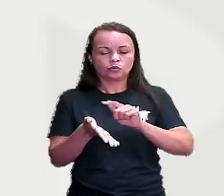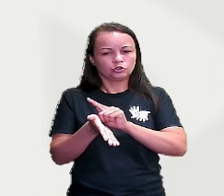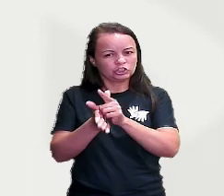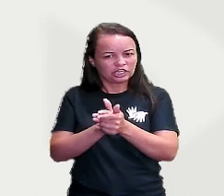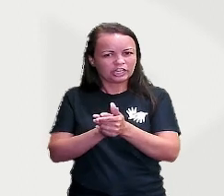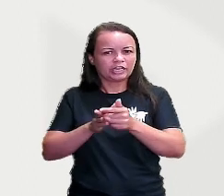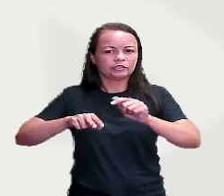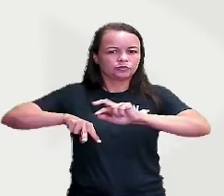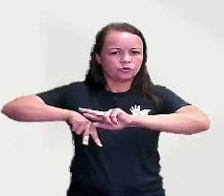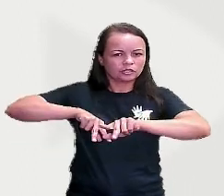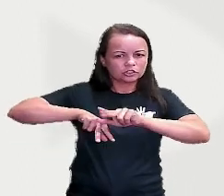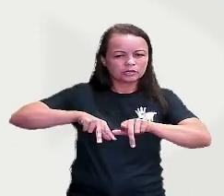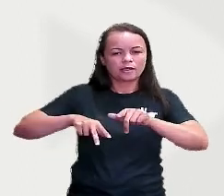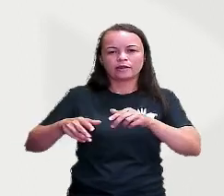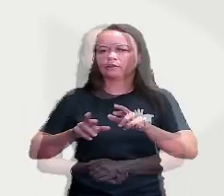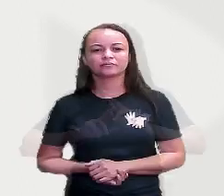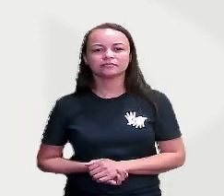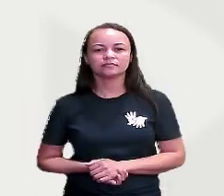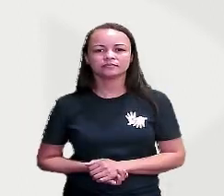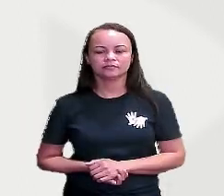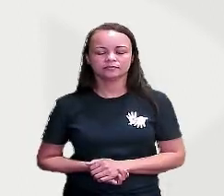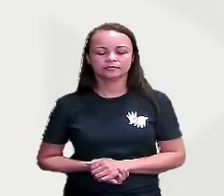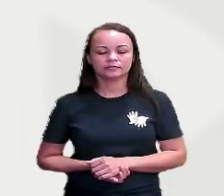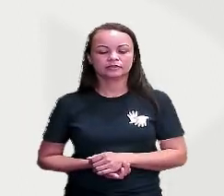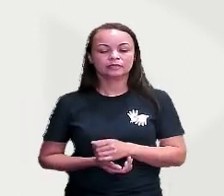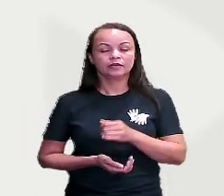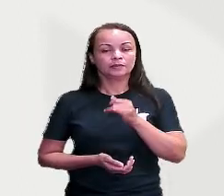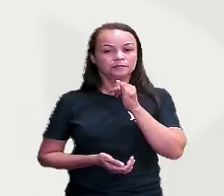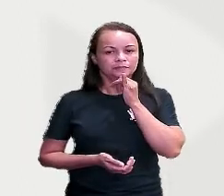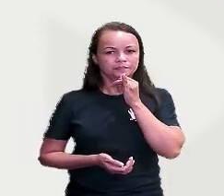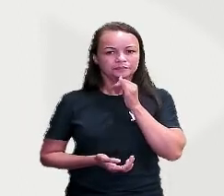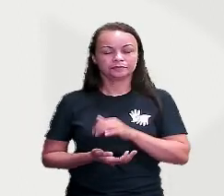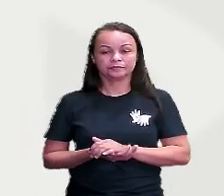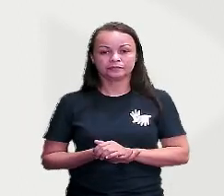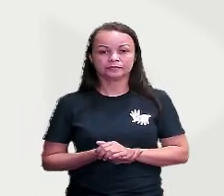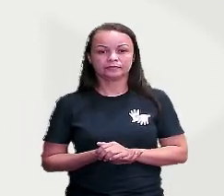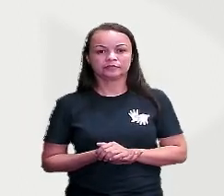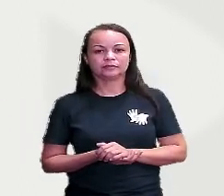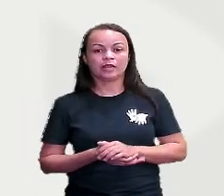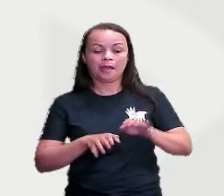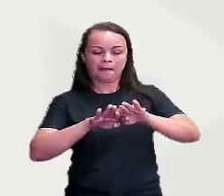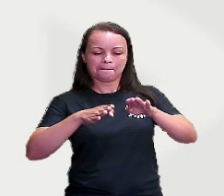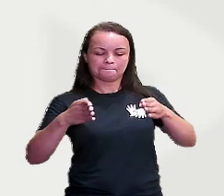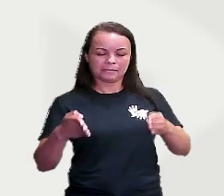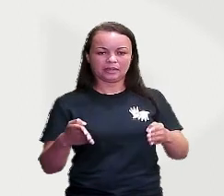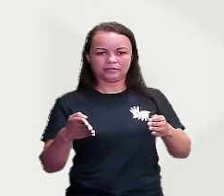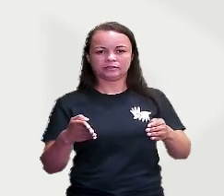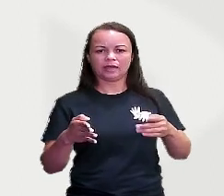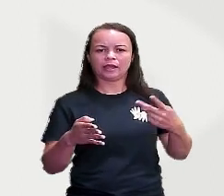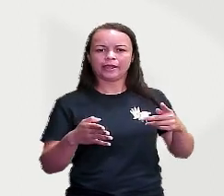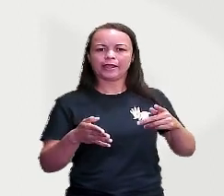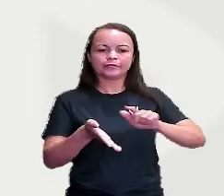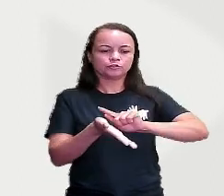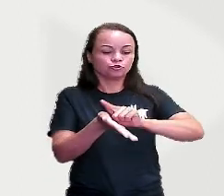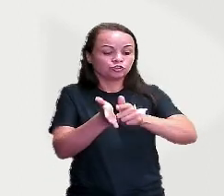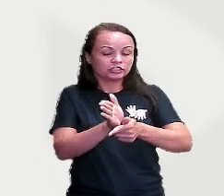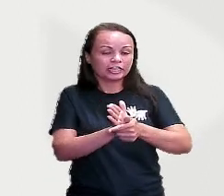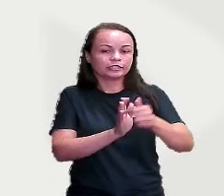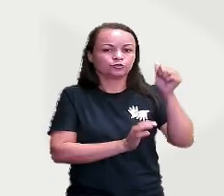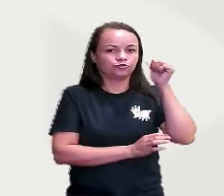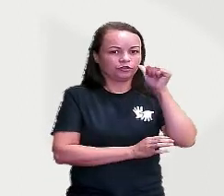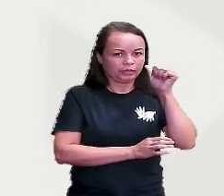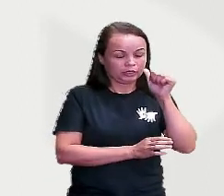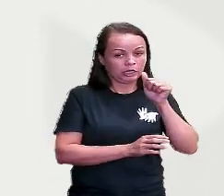aí tem a ver com o sexo, certo? Por exemplo, gente, a mesa é do gênero feminino e não do sexo